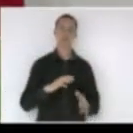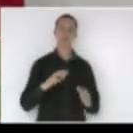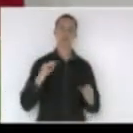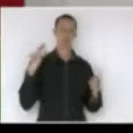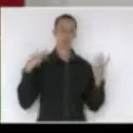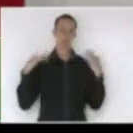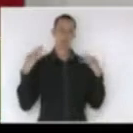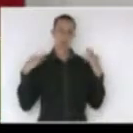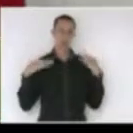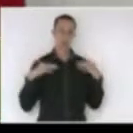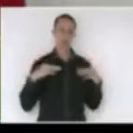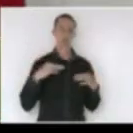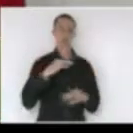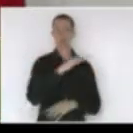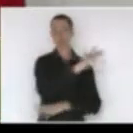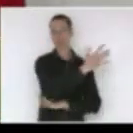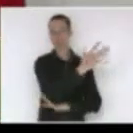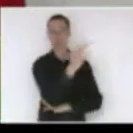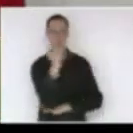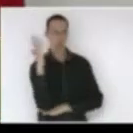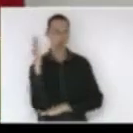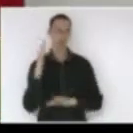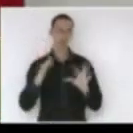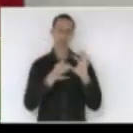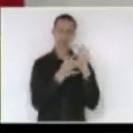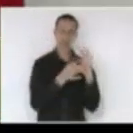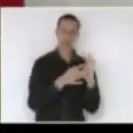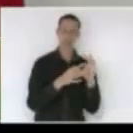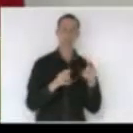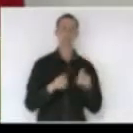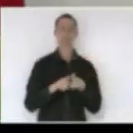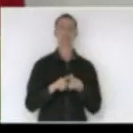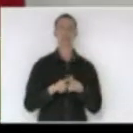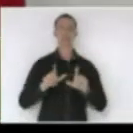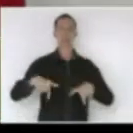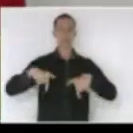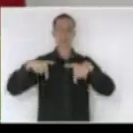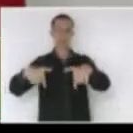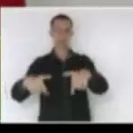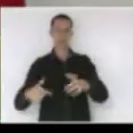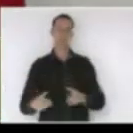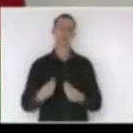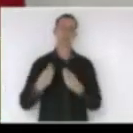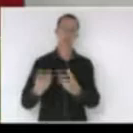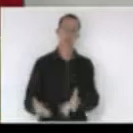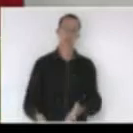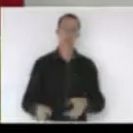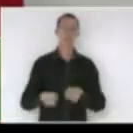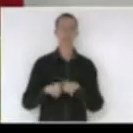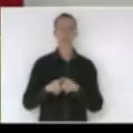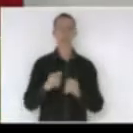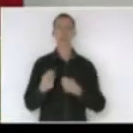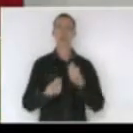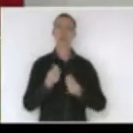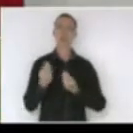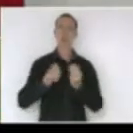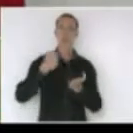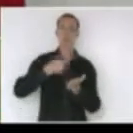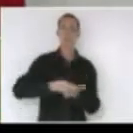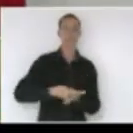passando pela certificação participativa o pagamento de serviços